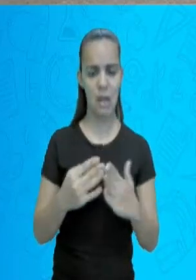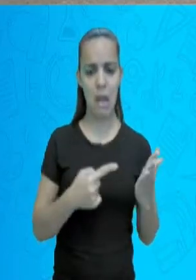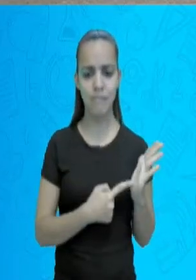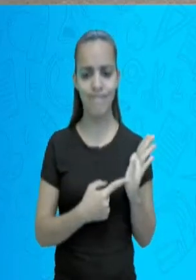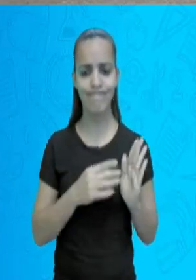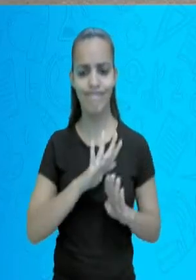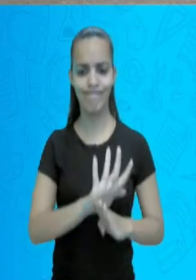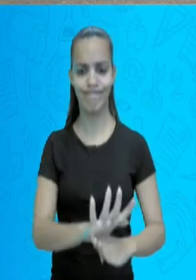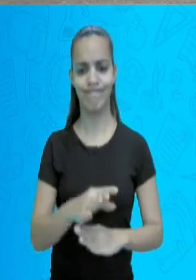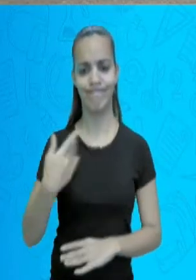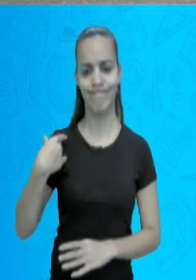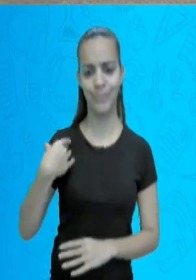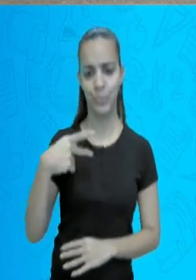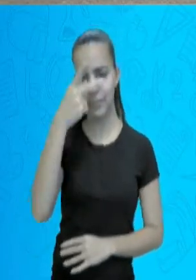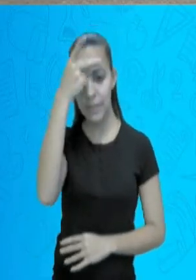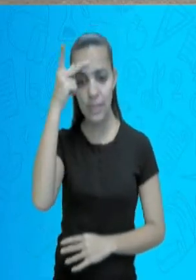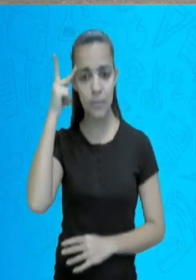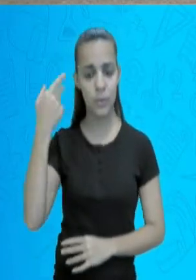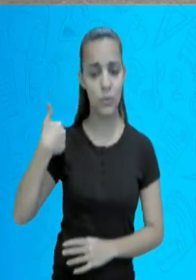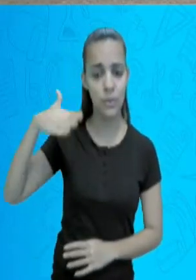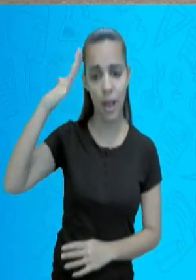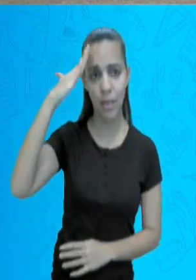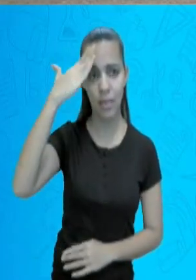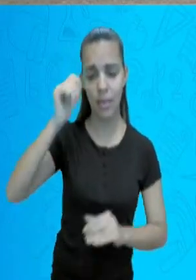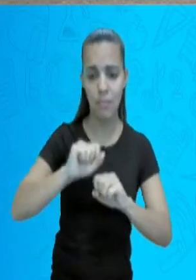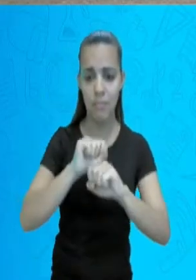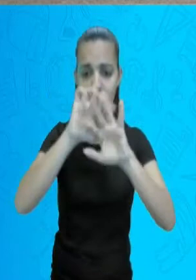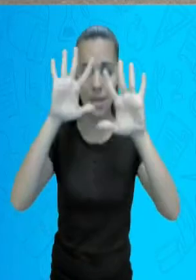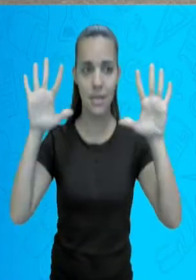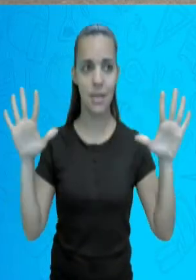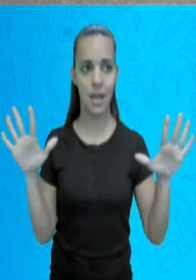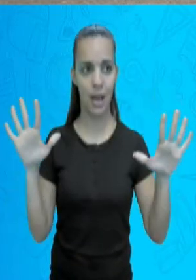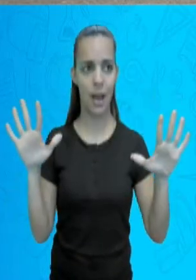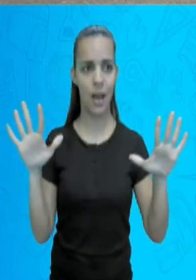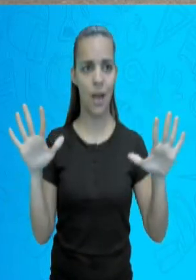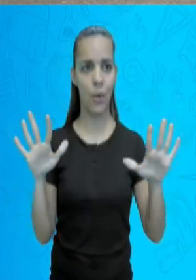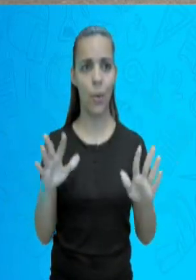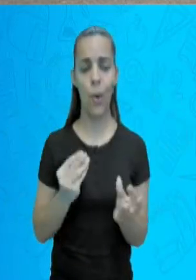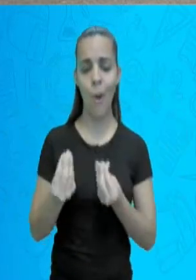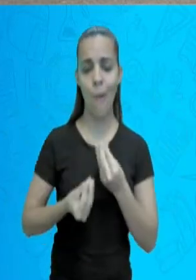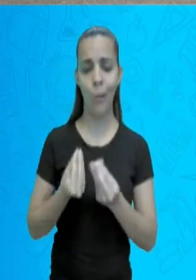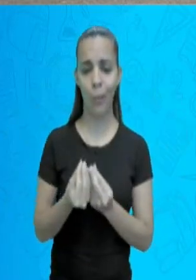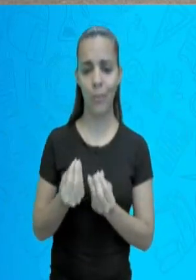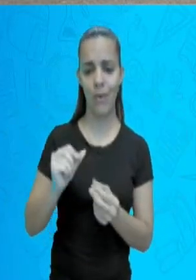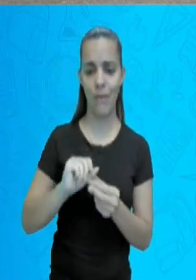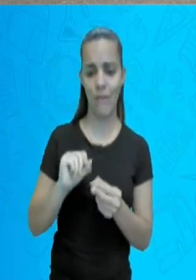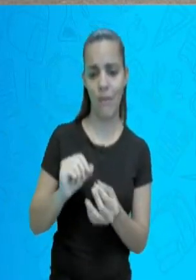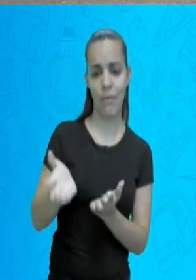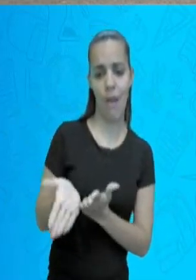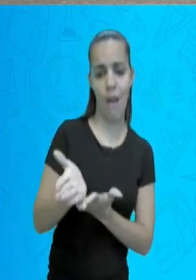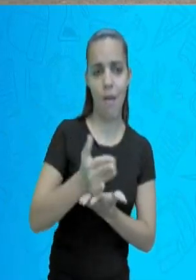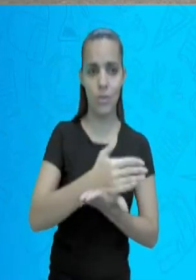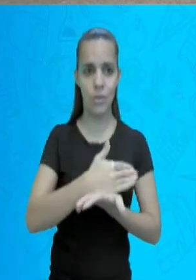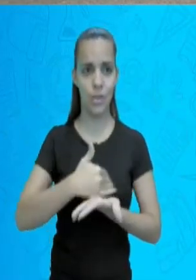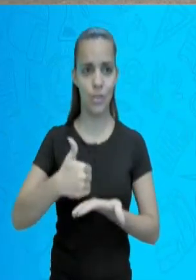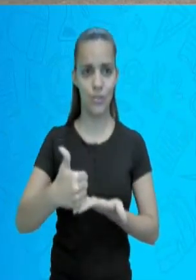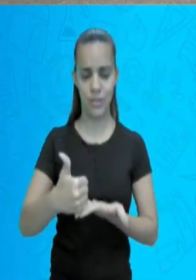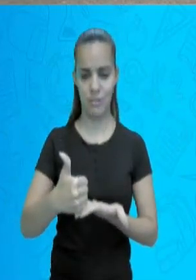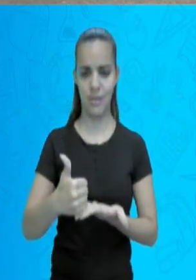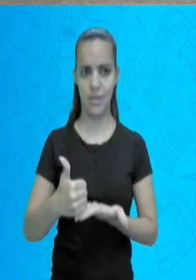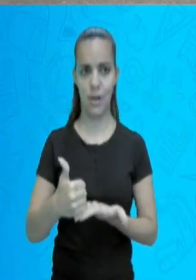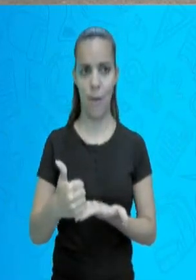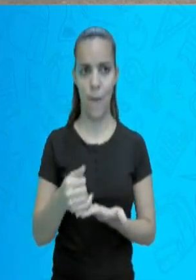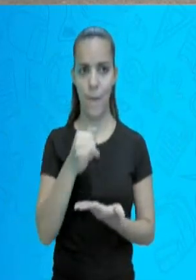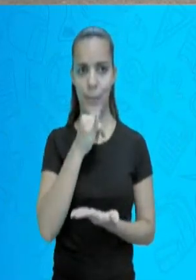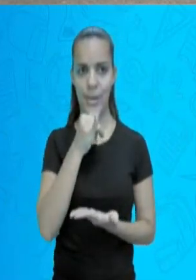como que é essa população. Por que, Eliane? Se você olhar a base da